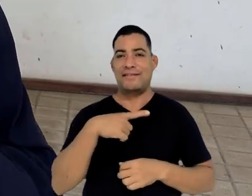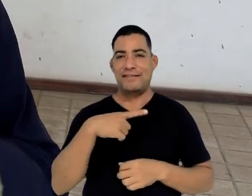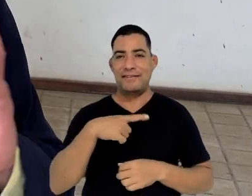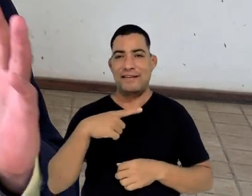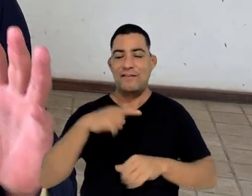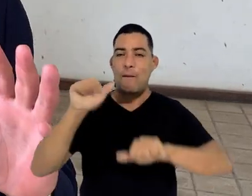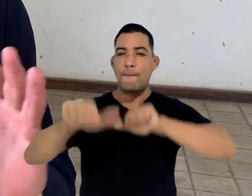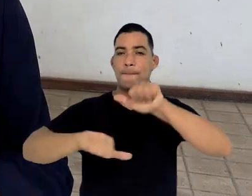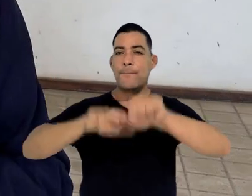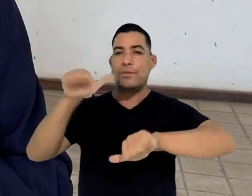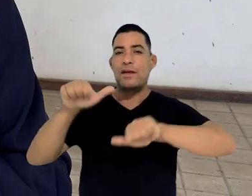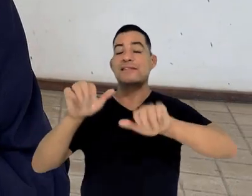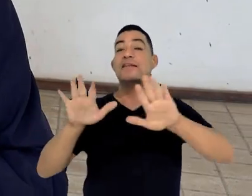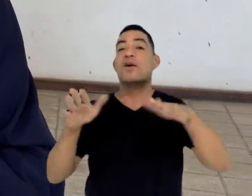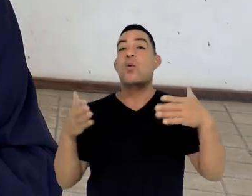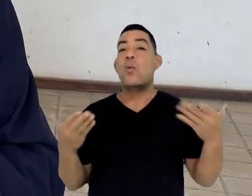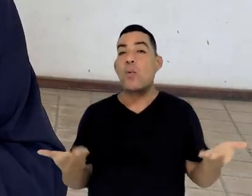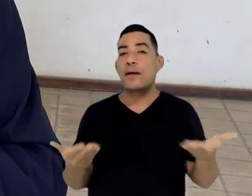desenho organizacional